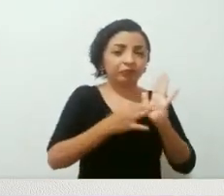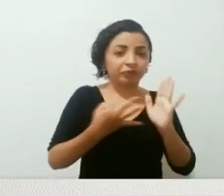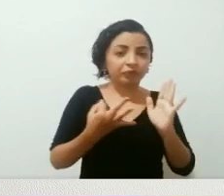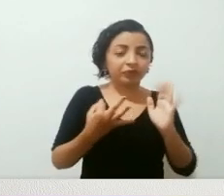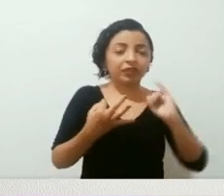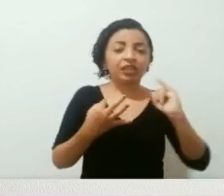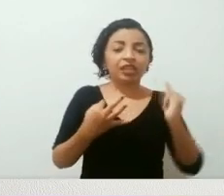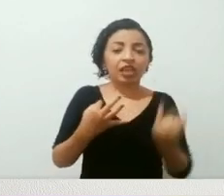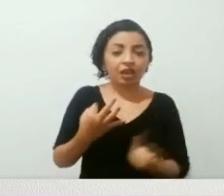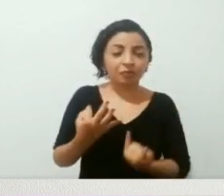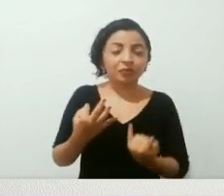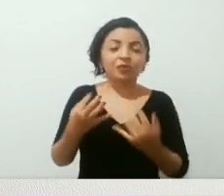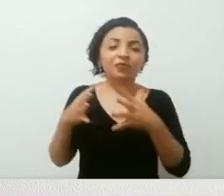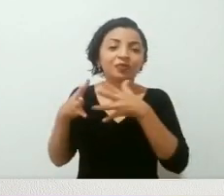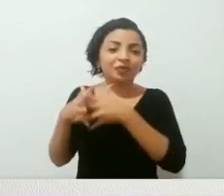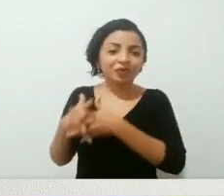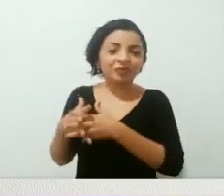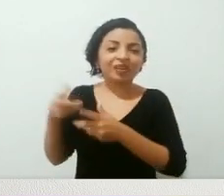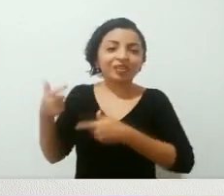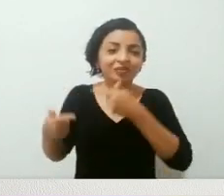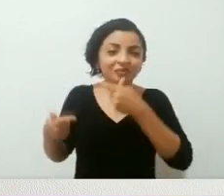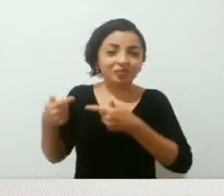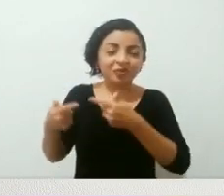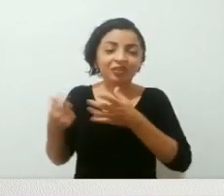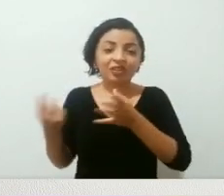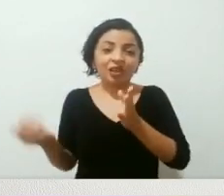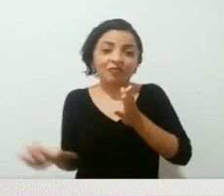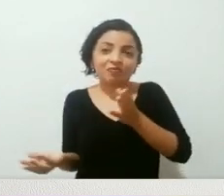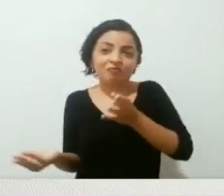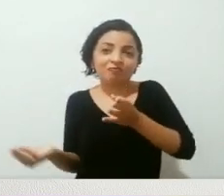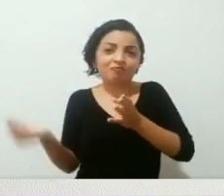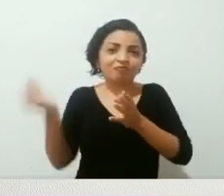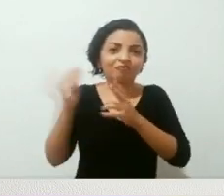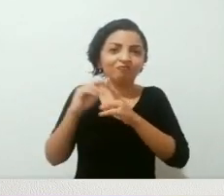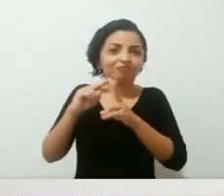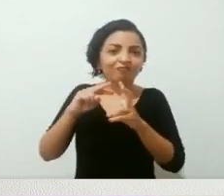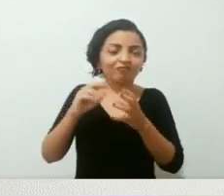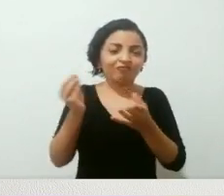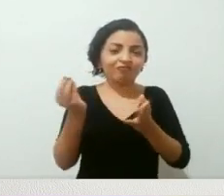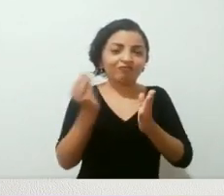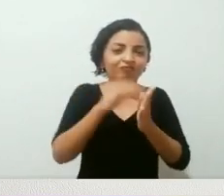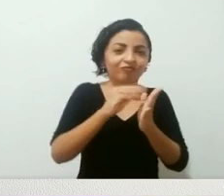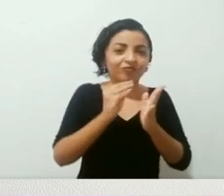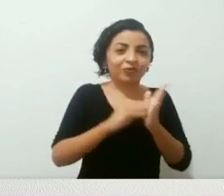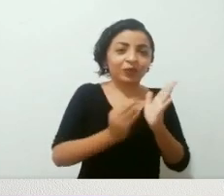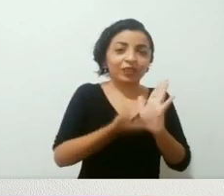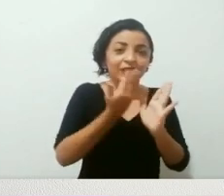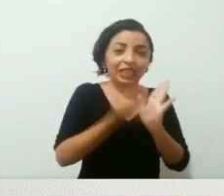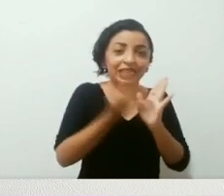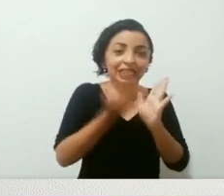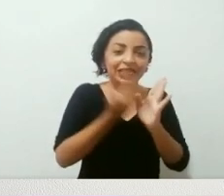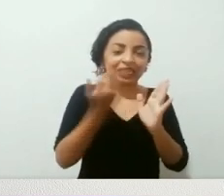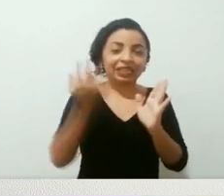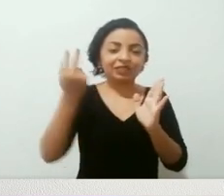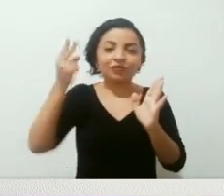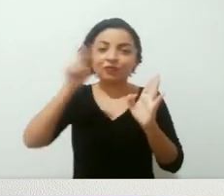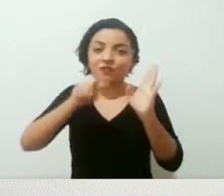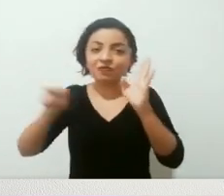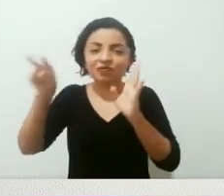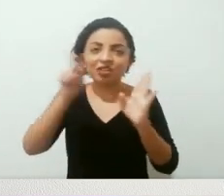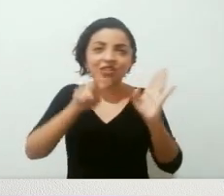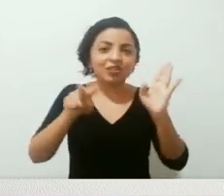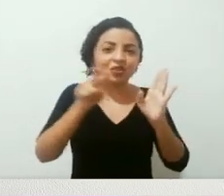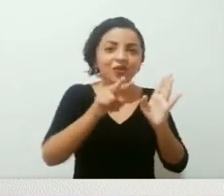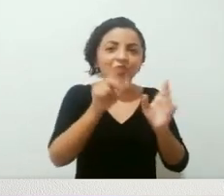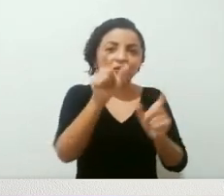complicação política para poder ir enxertando novas visões